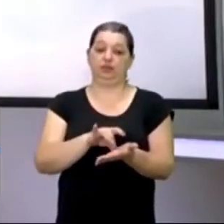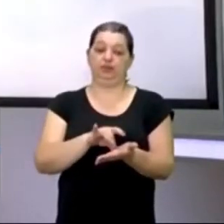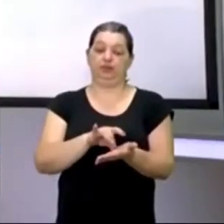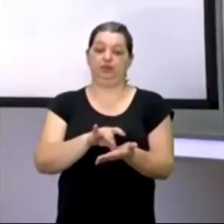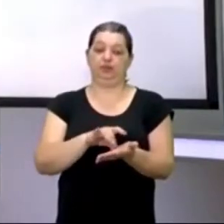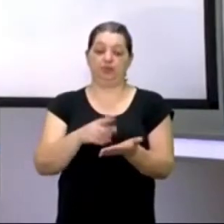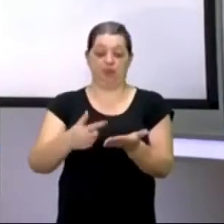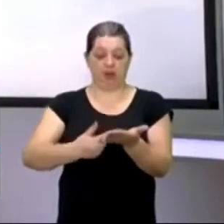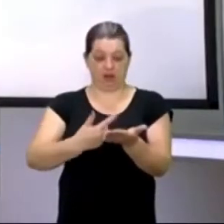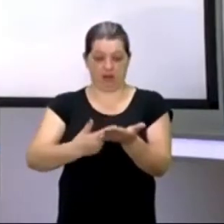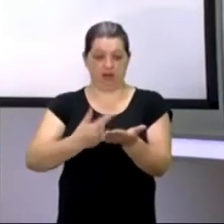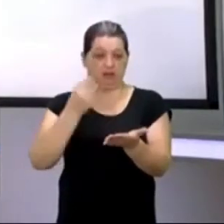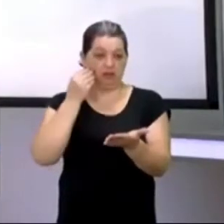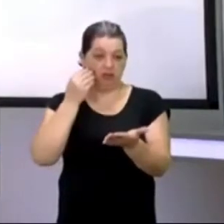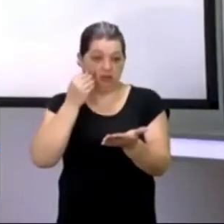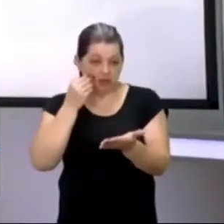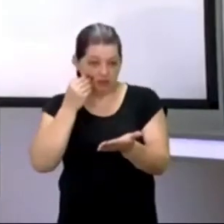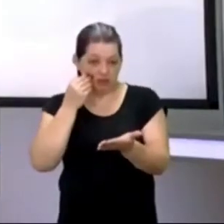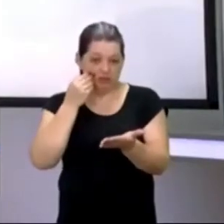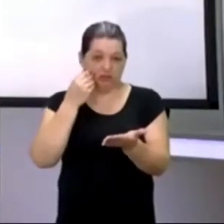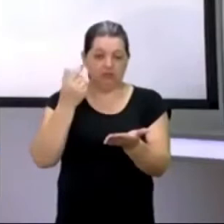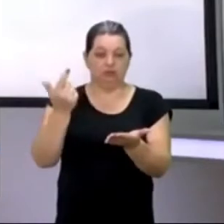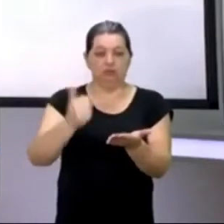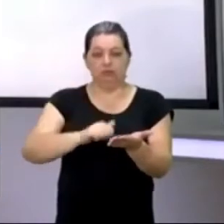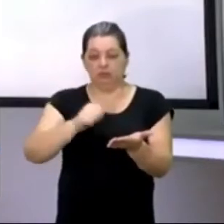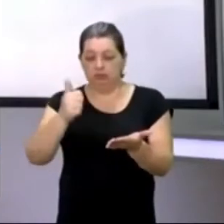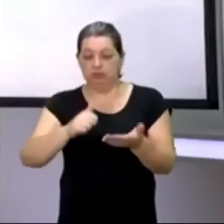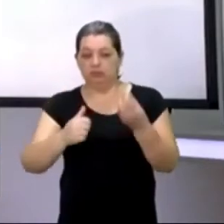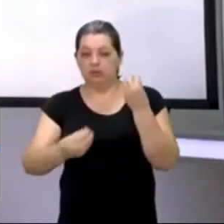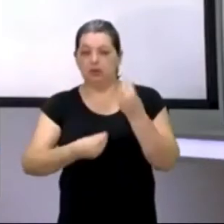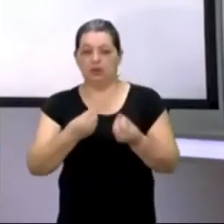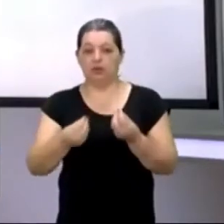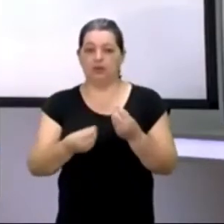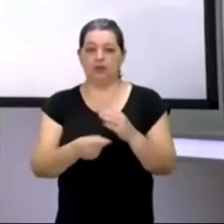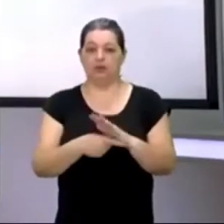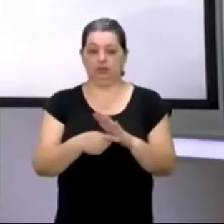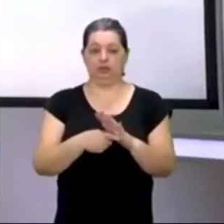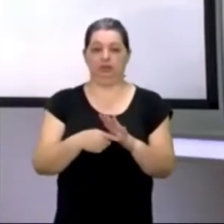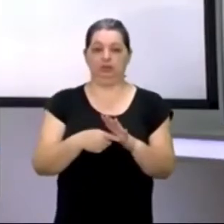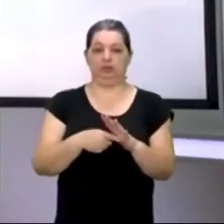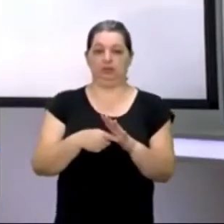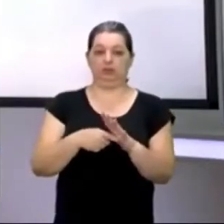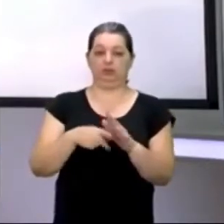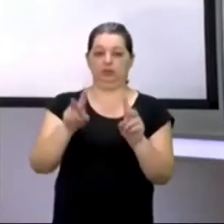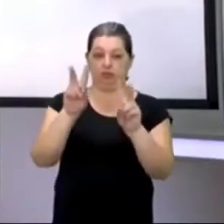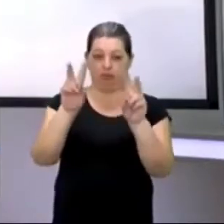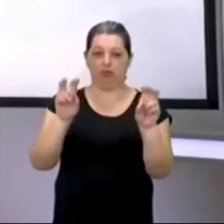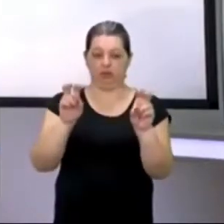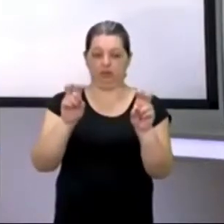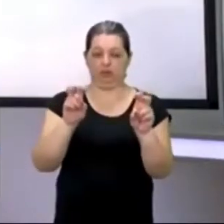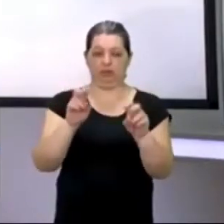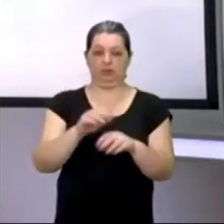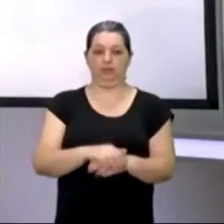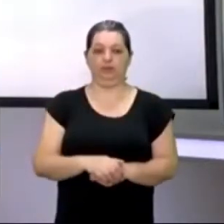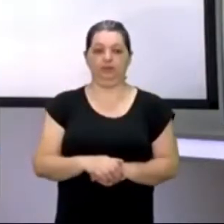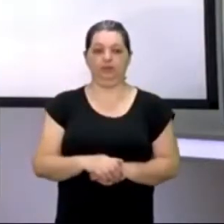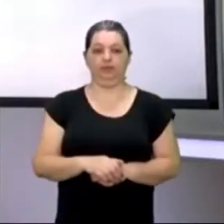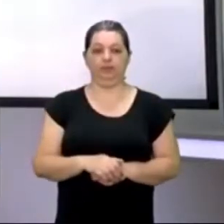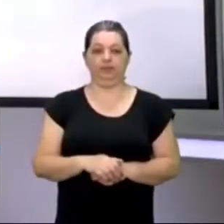tentando, analisar agora, Nove Noites, de, Bernardo de Carvalho, esses Nove Noites, ele,